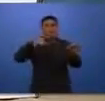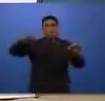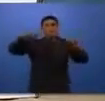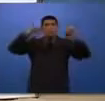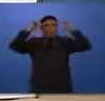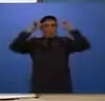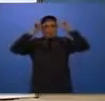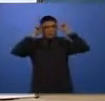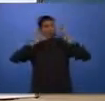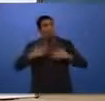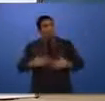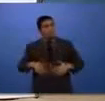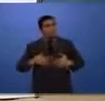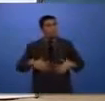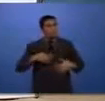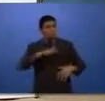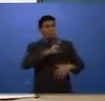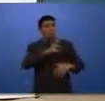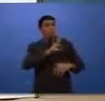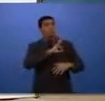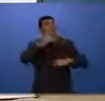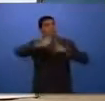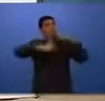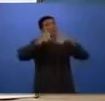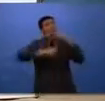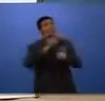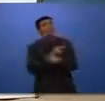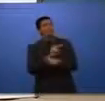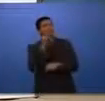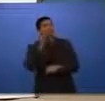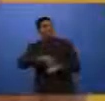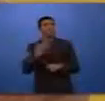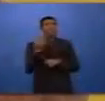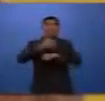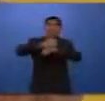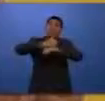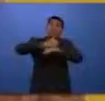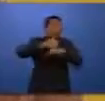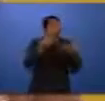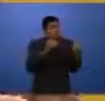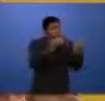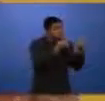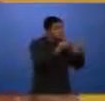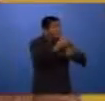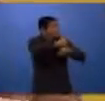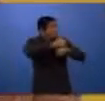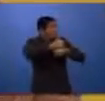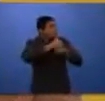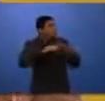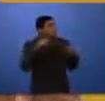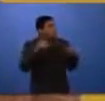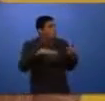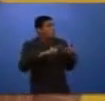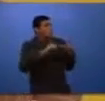possamos oferecer uma maior tranquilidade, um serviço ainda mais eficaz por parte da polícia. Então, os diretores, professores, funcionários,